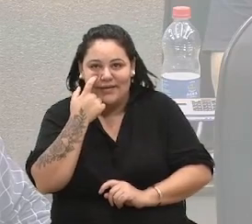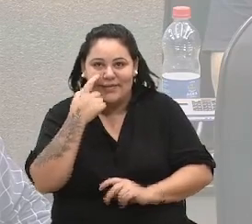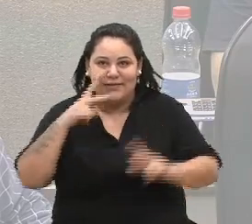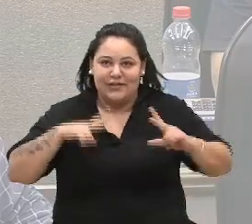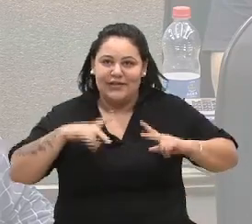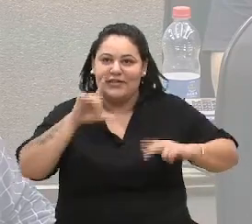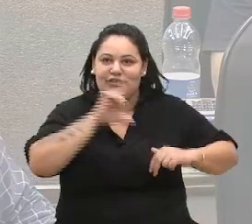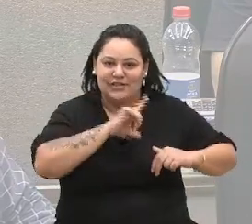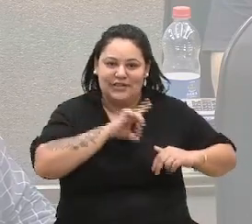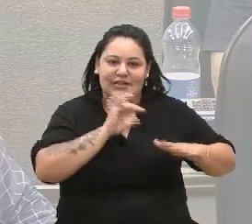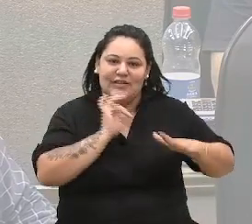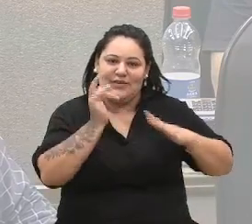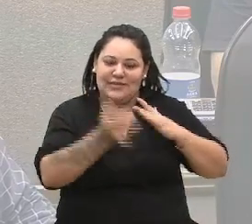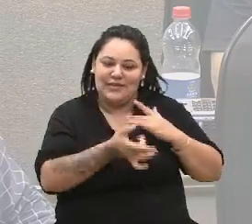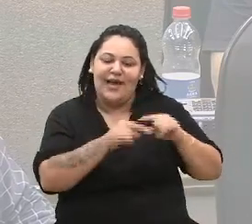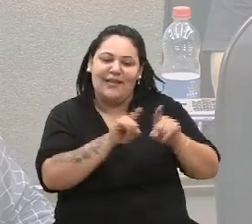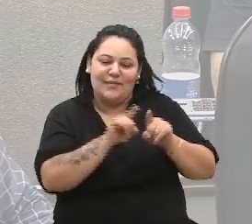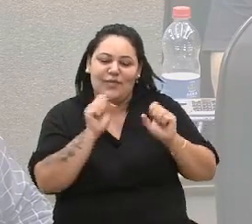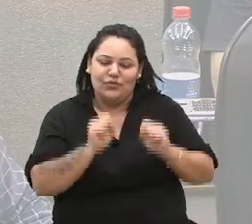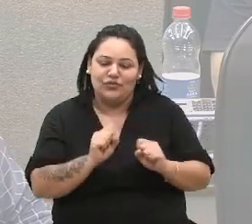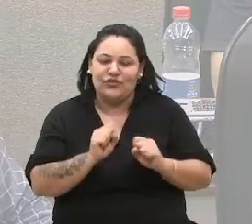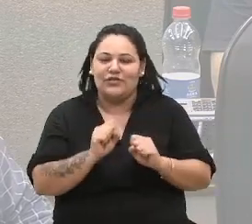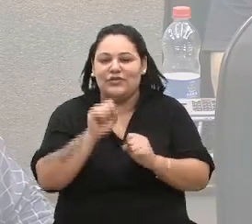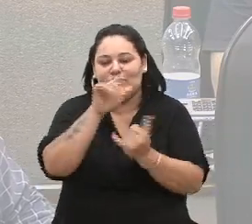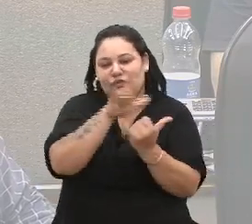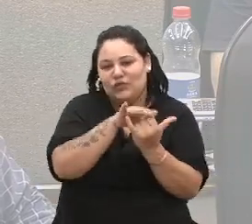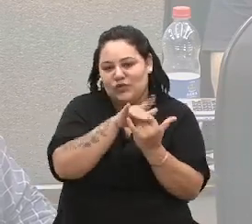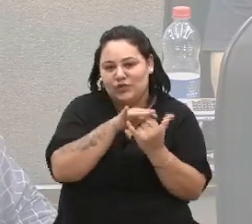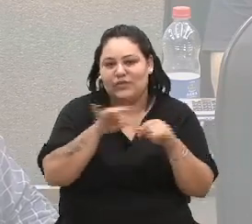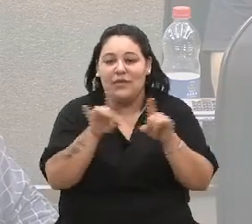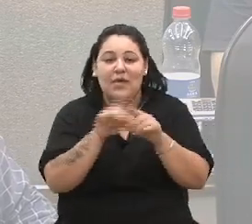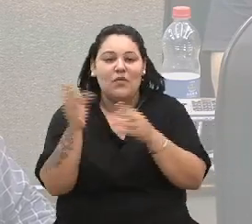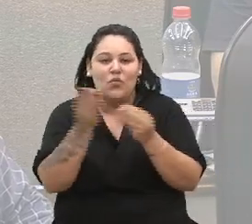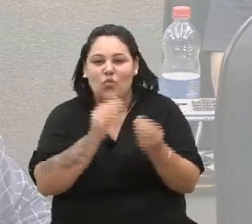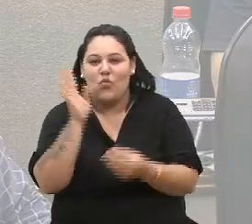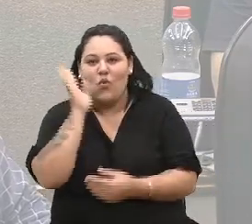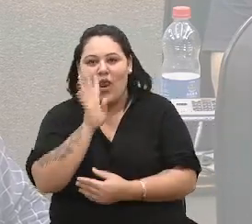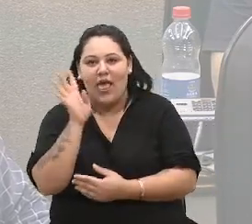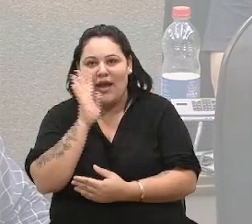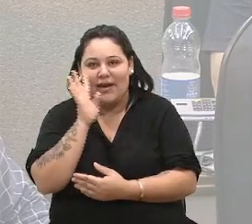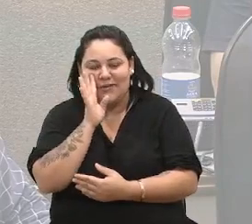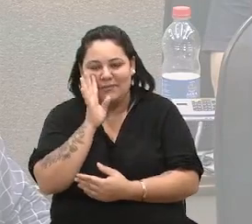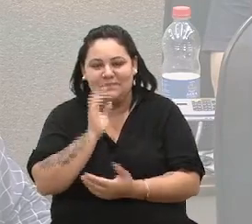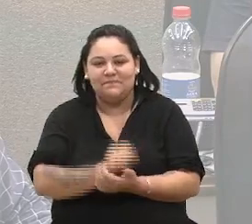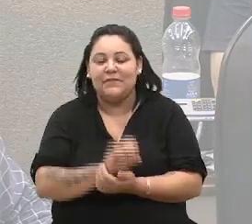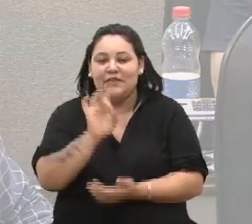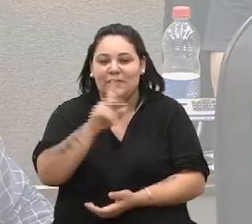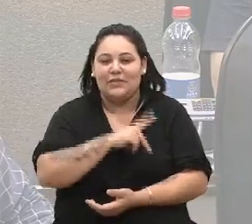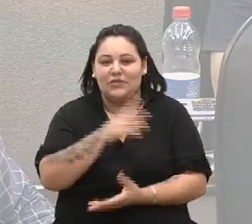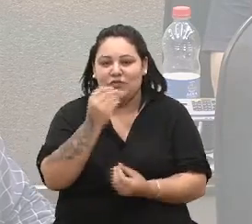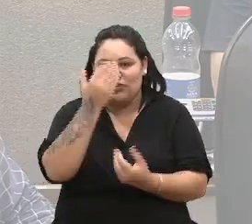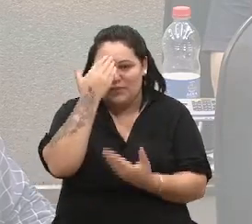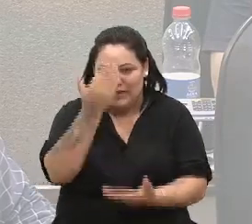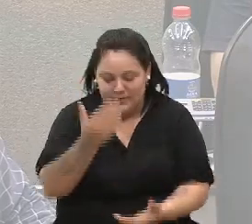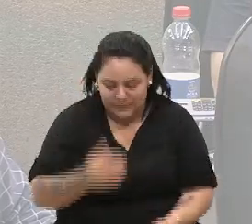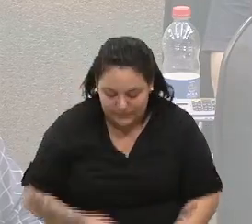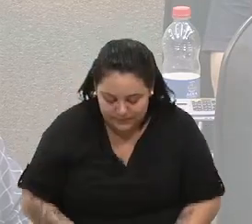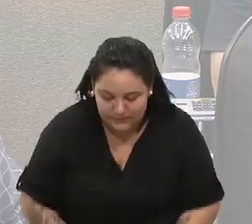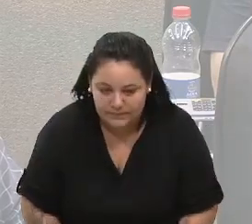a opção através das redes sociais, do YouTube, e foi muito bacana. Era isso, senhora presidente, muito obrigada. Obrigada,